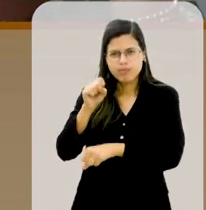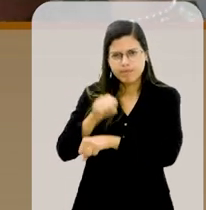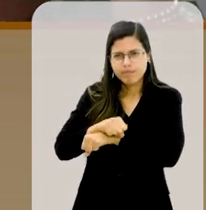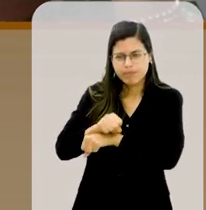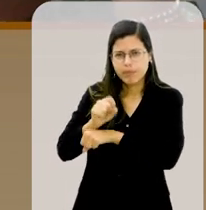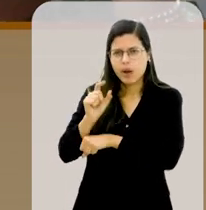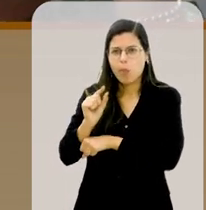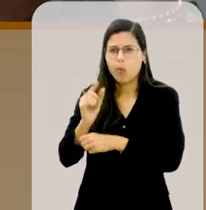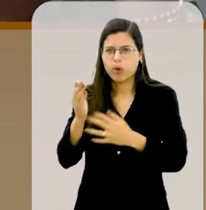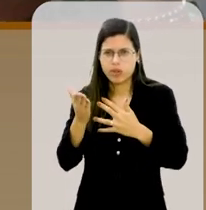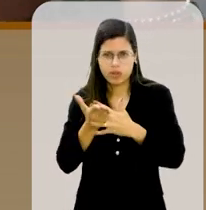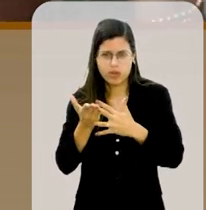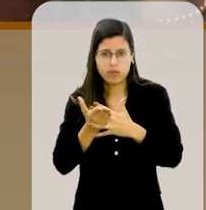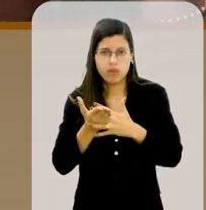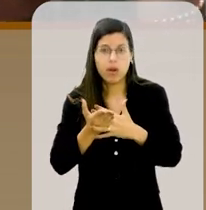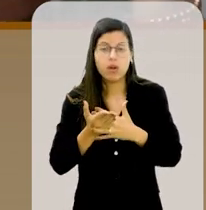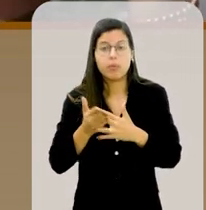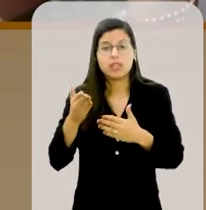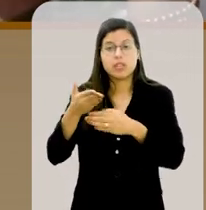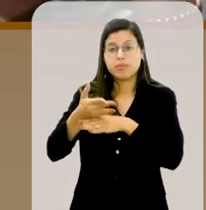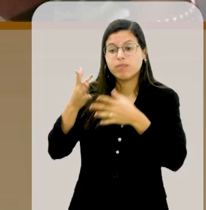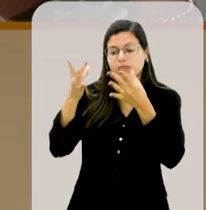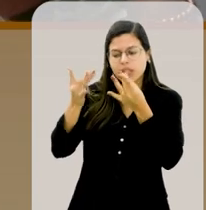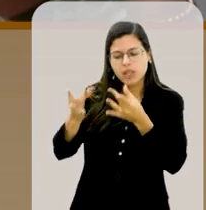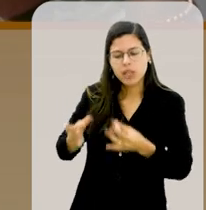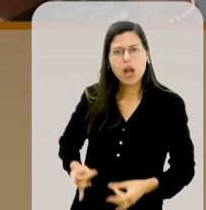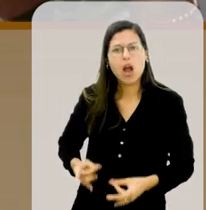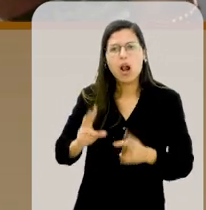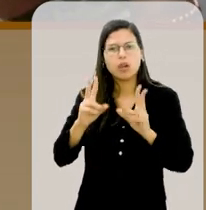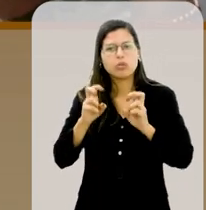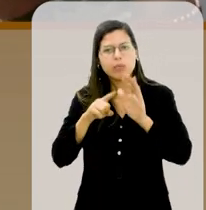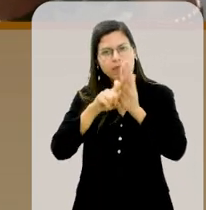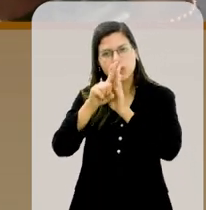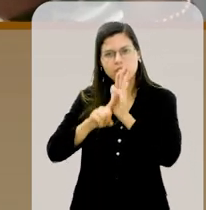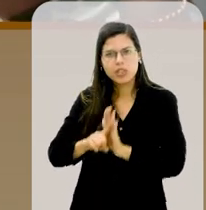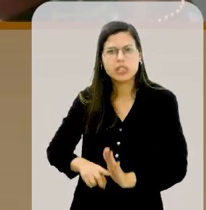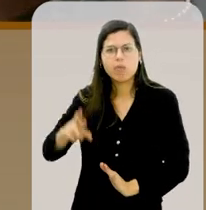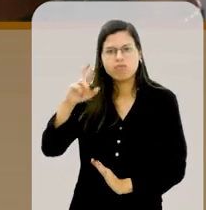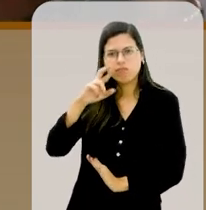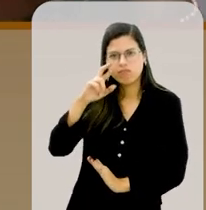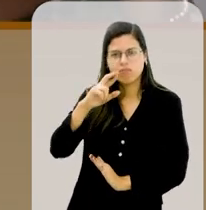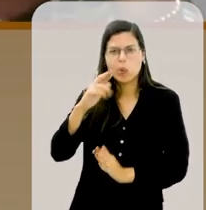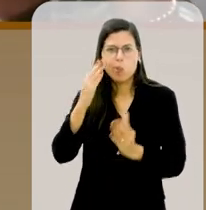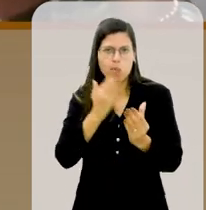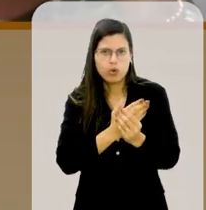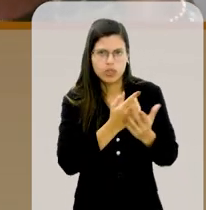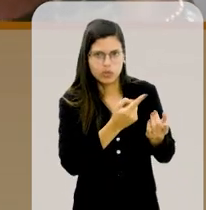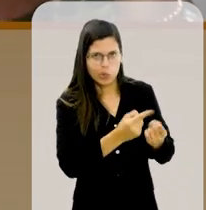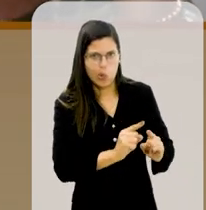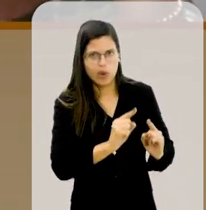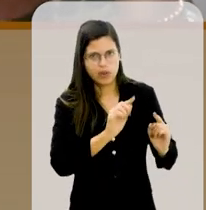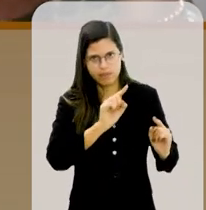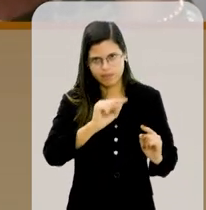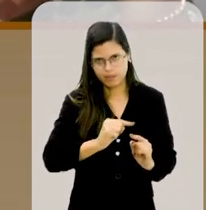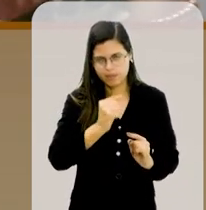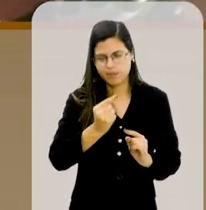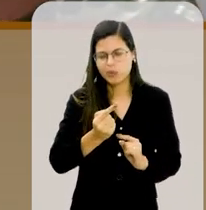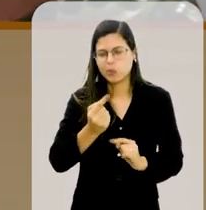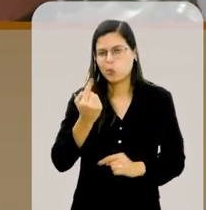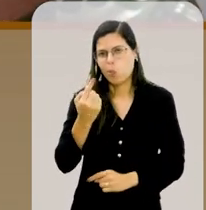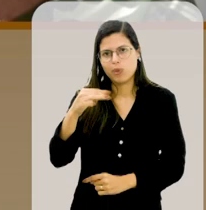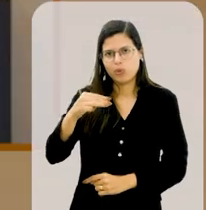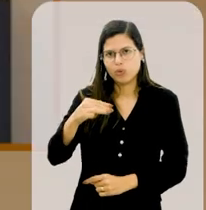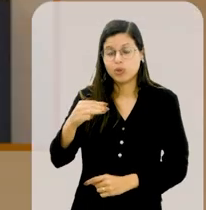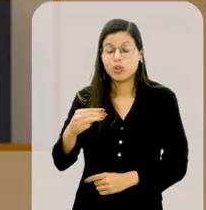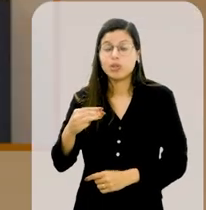Maria da Penha, para entrar nesses detalhes sobre as investigações e o processo contra ele, mas vai ser no próximo bloco. É só um